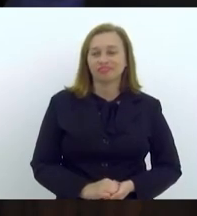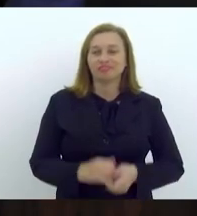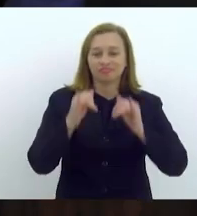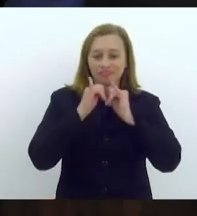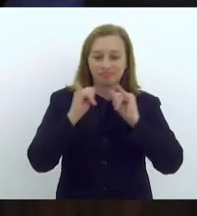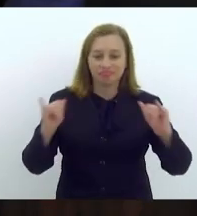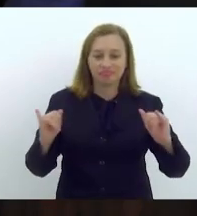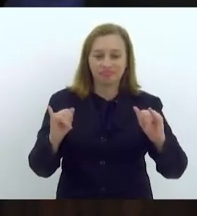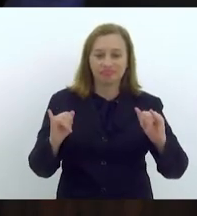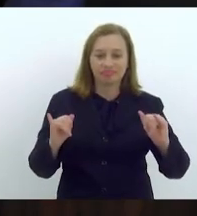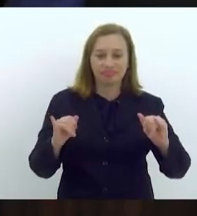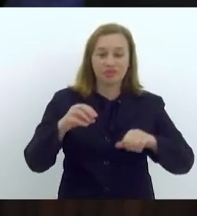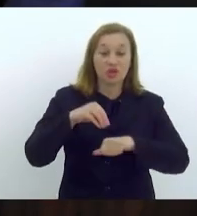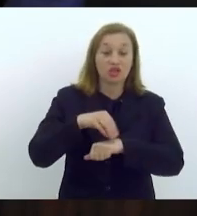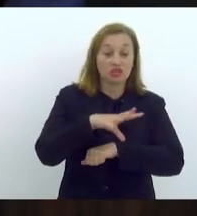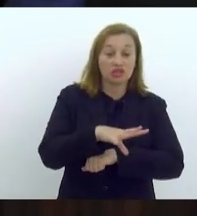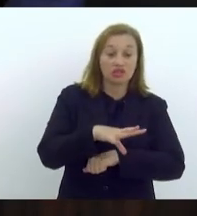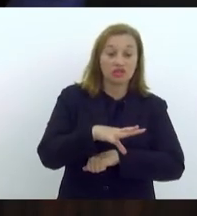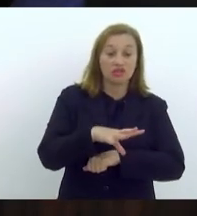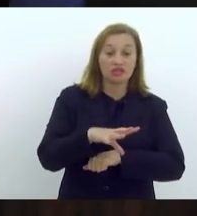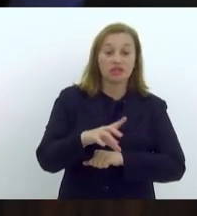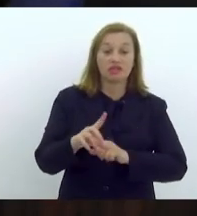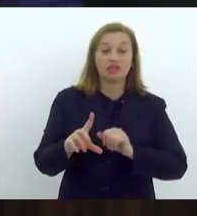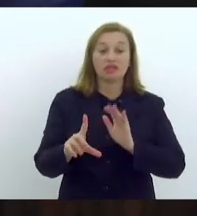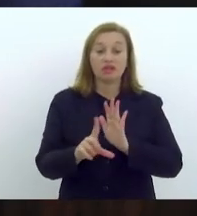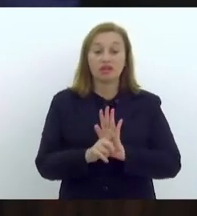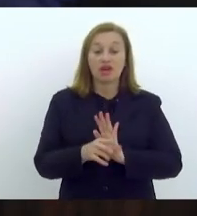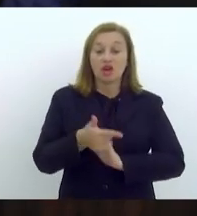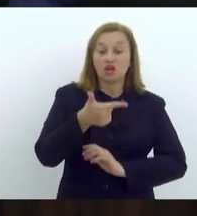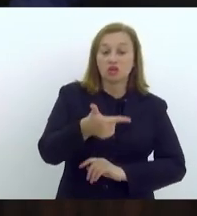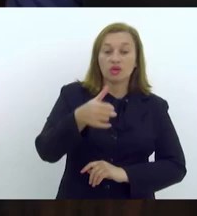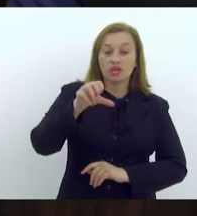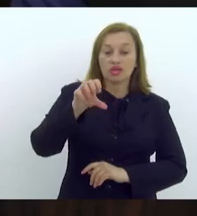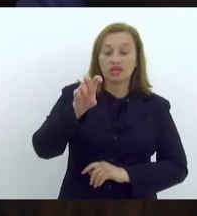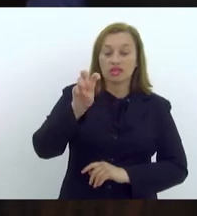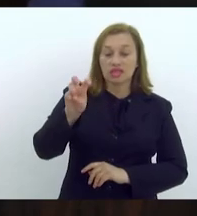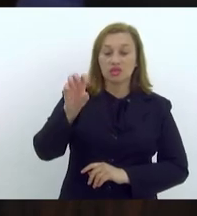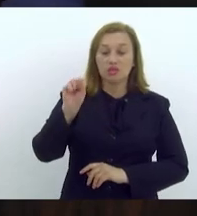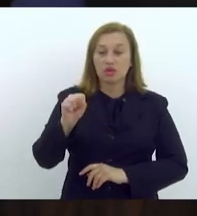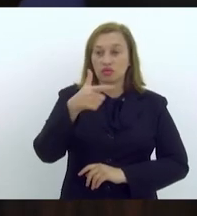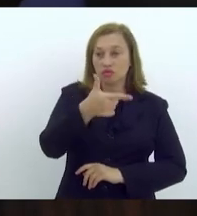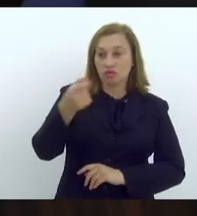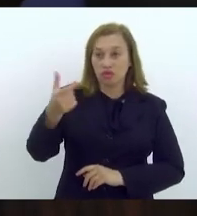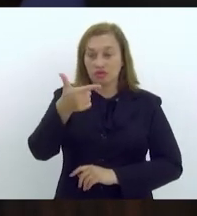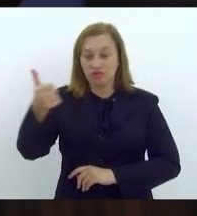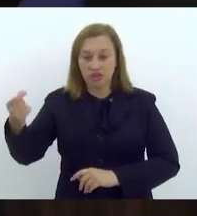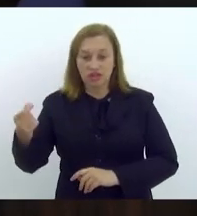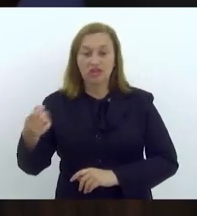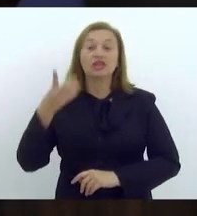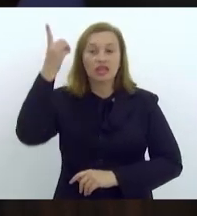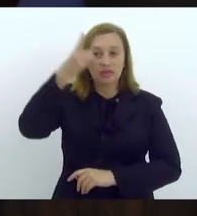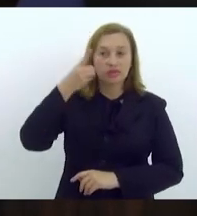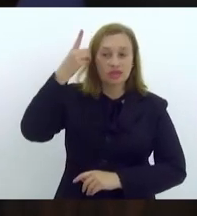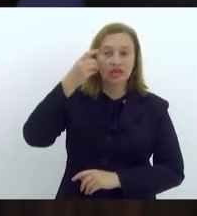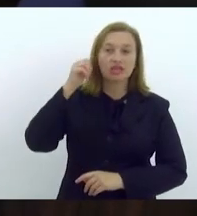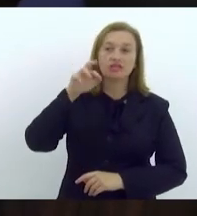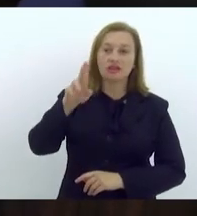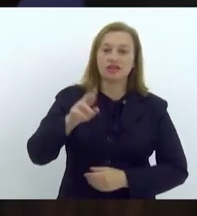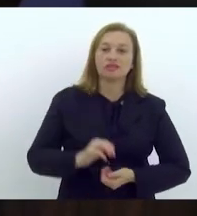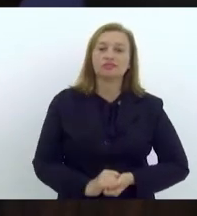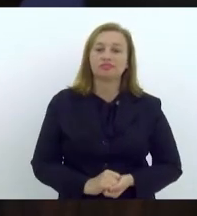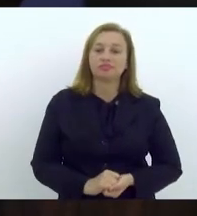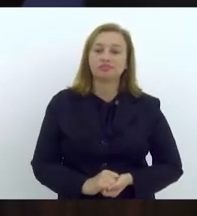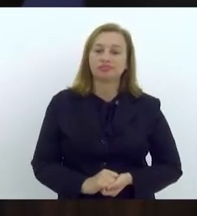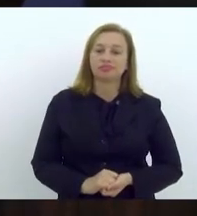Anuncio indicação legislativa número 258-2020 de autoria do deputado Rosenberg Reis,